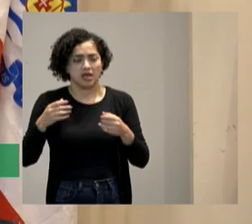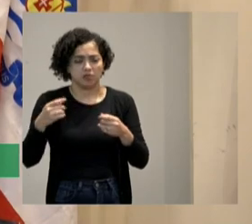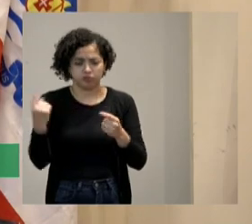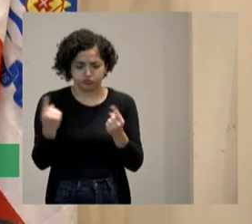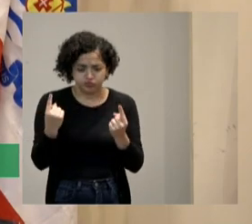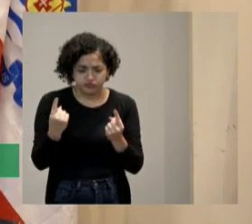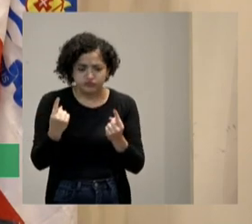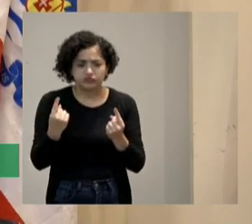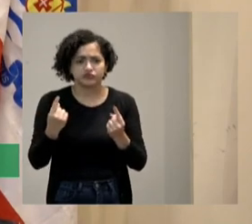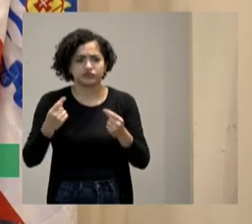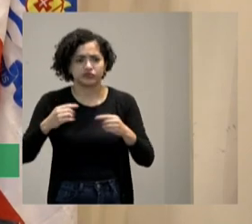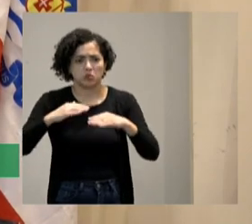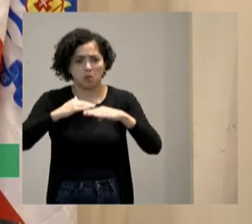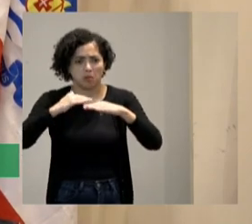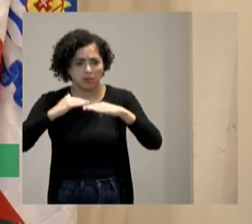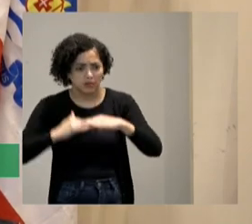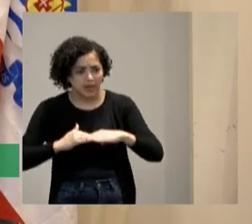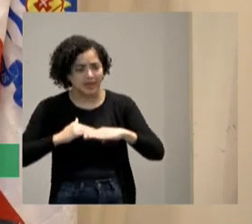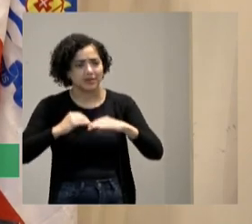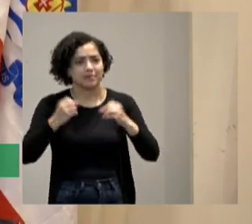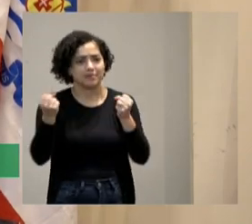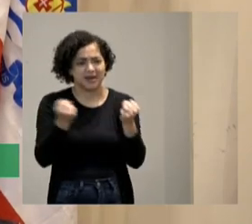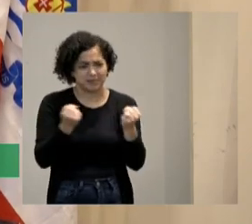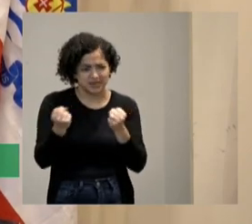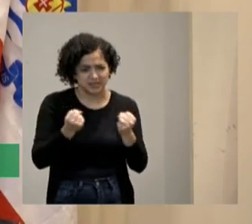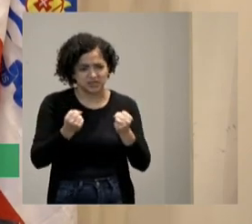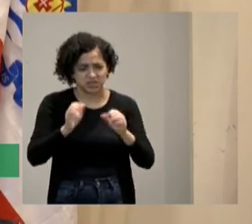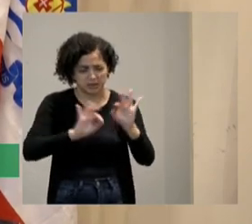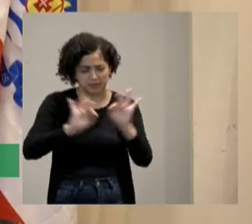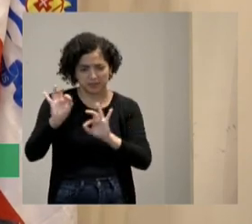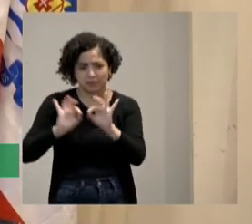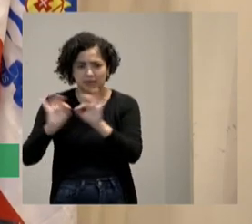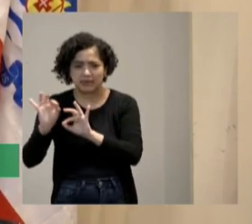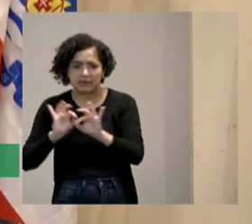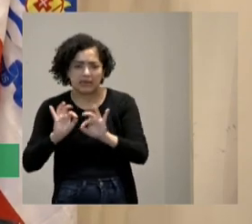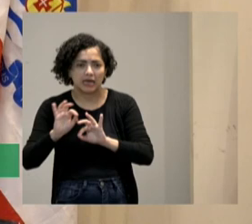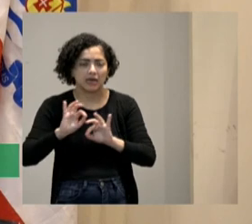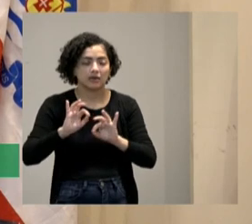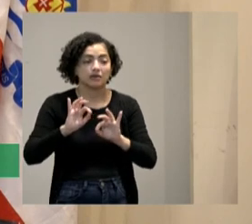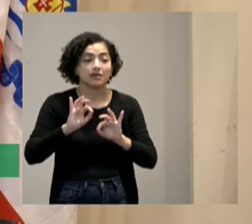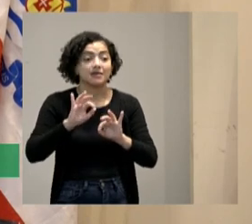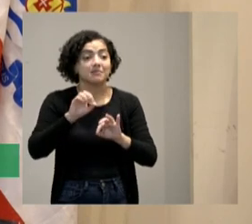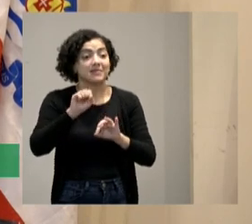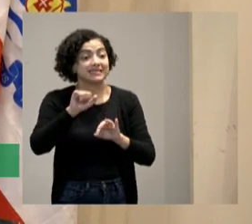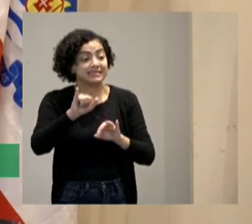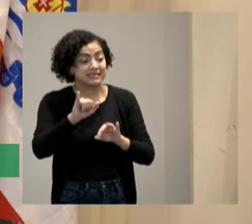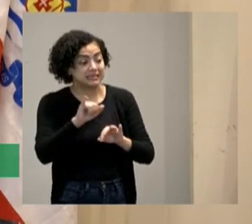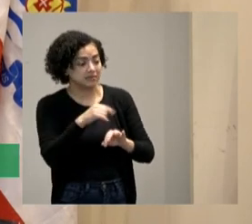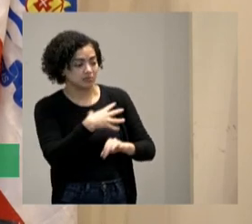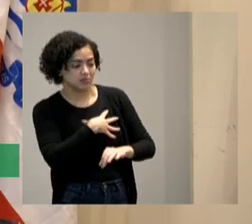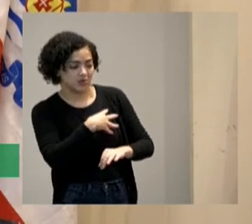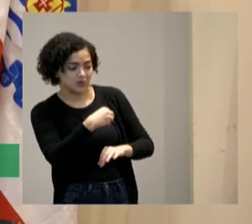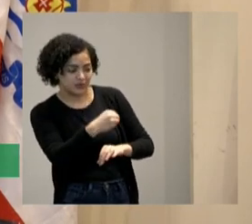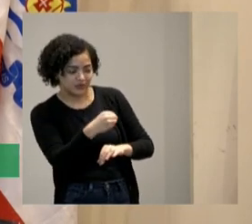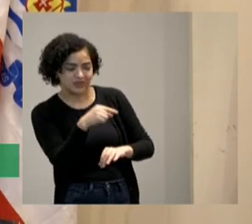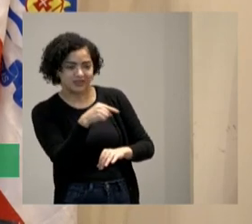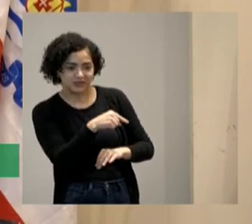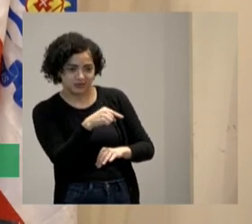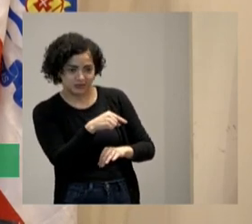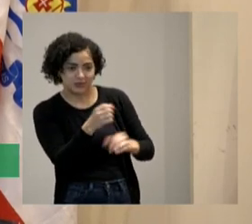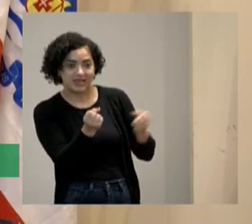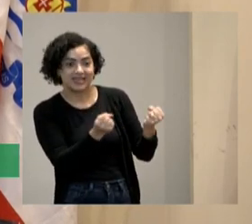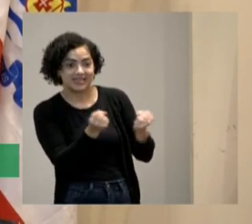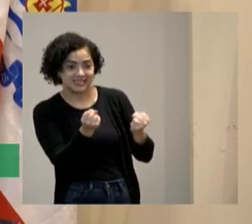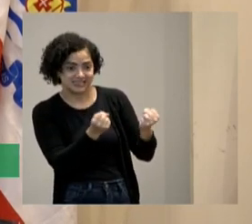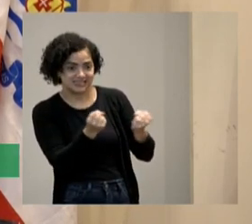querer colocar ele rebaixado eu vou fazer um auê no carro para mim sair agora se eu fizer para o meu filho esse carro eu